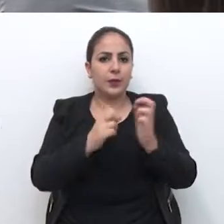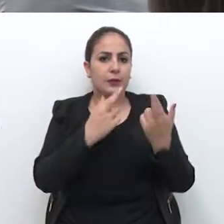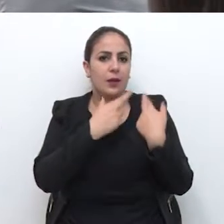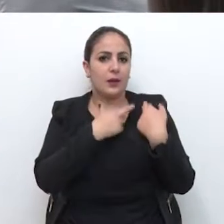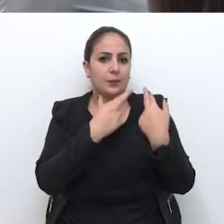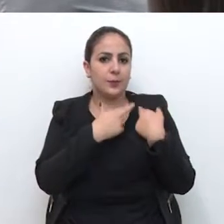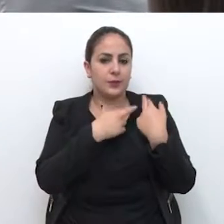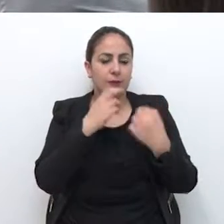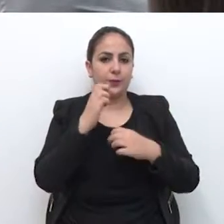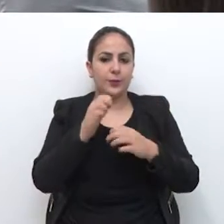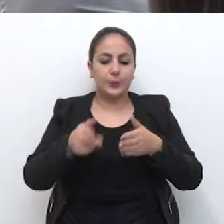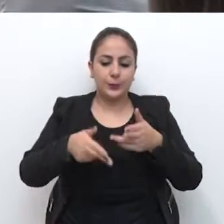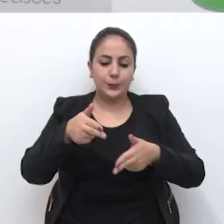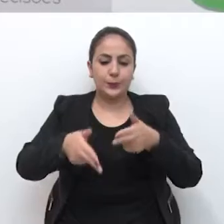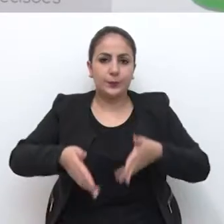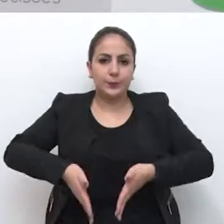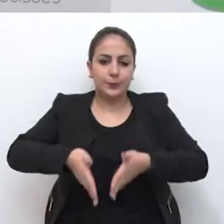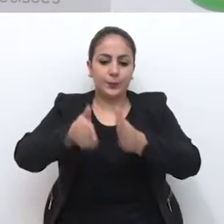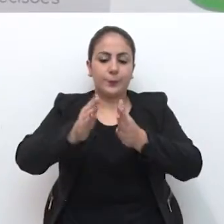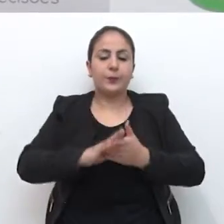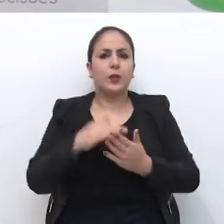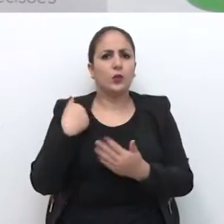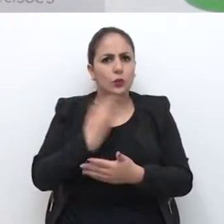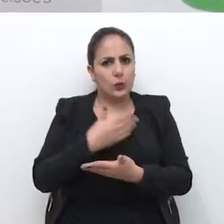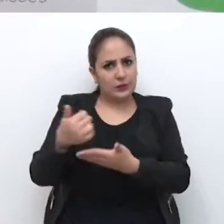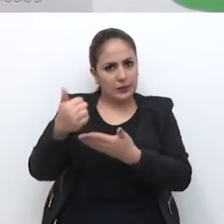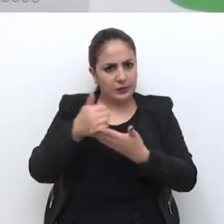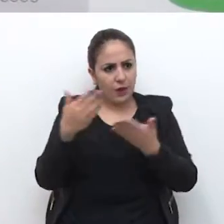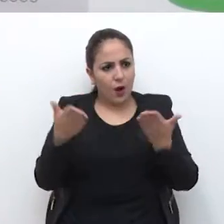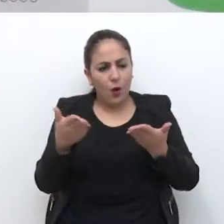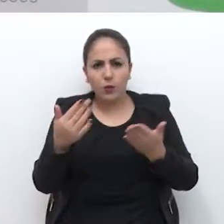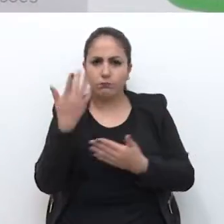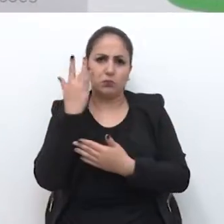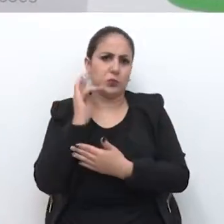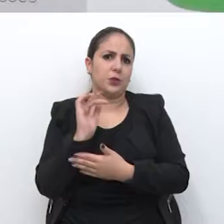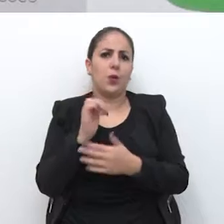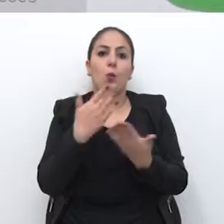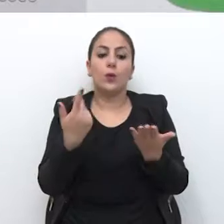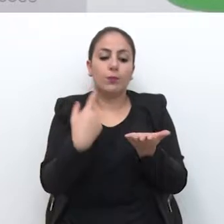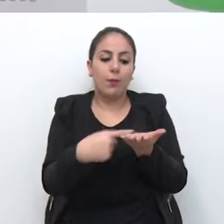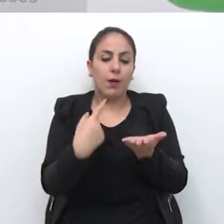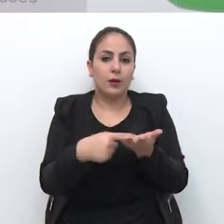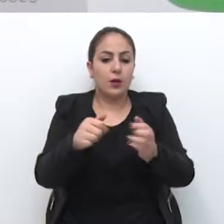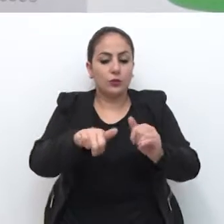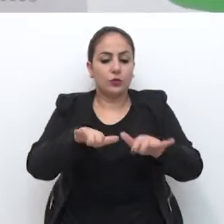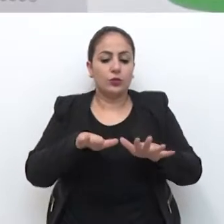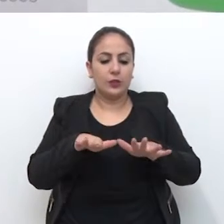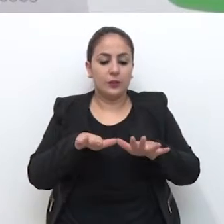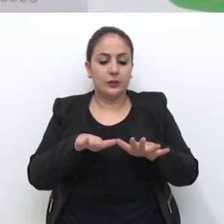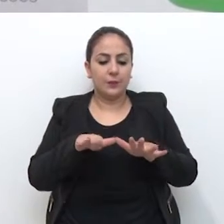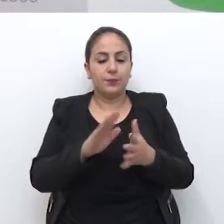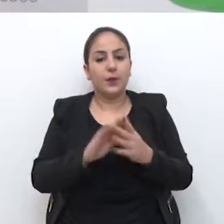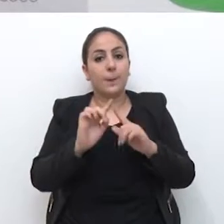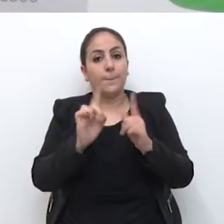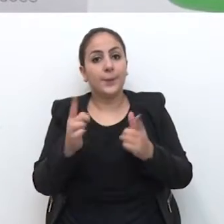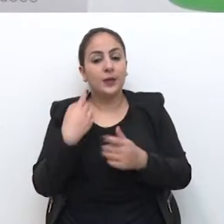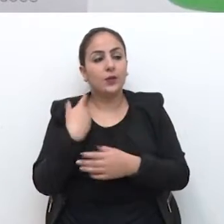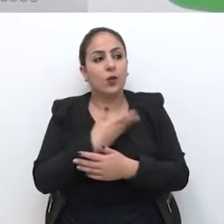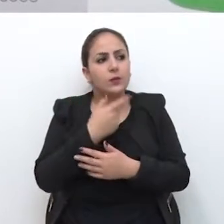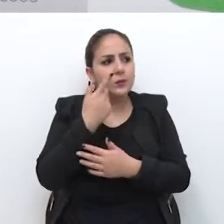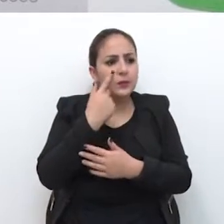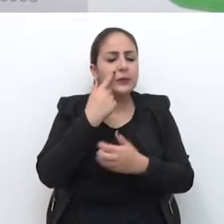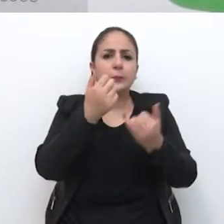responsável pelos trilhos. Nós estamos trazendo eles para cá agora, não sei quando é que vai ser marcada essa audiência com eles aí, para eles